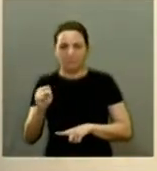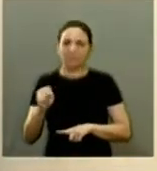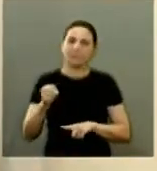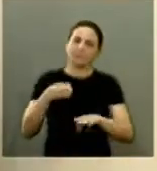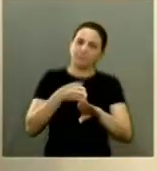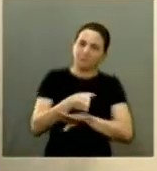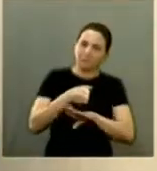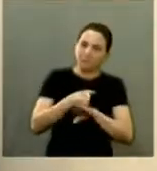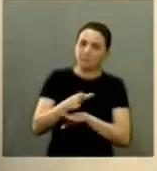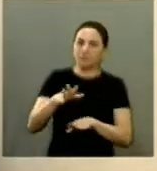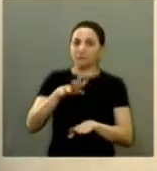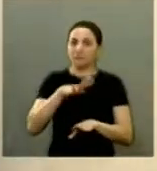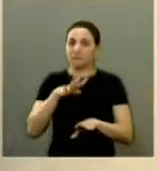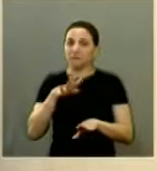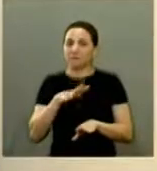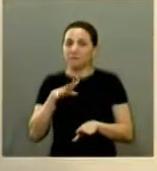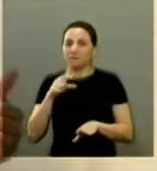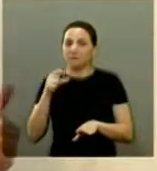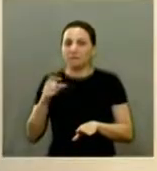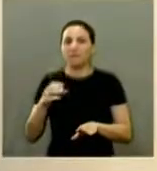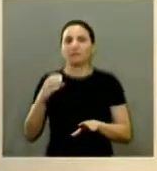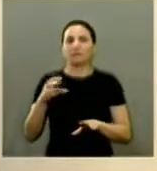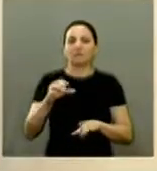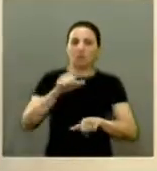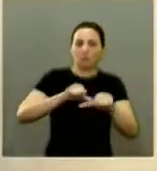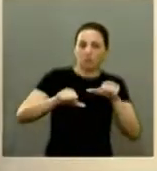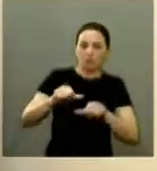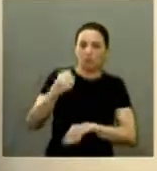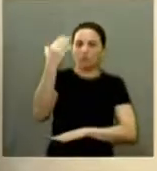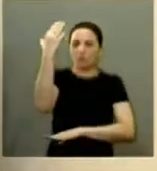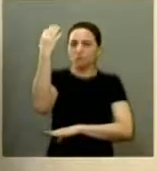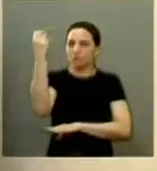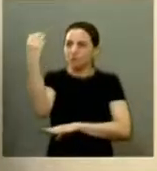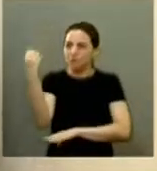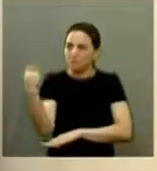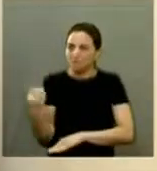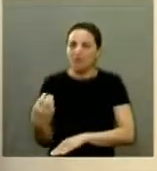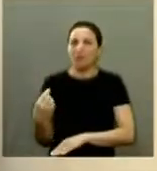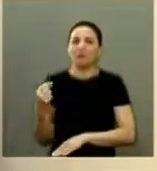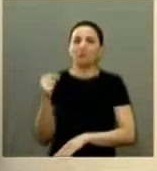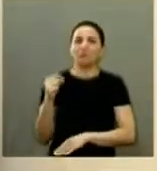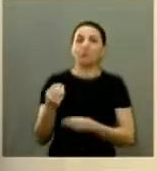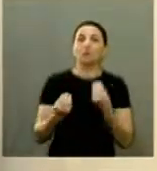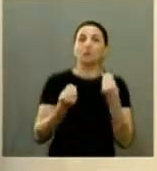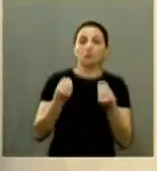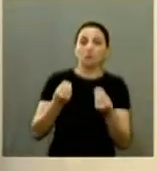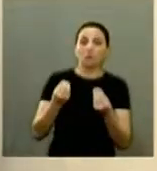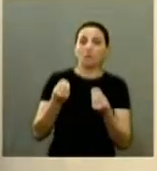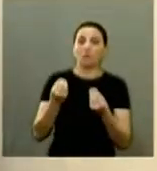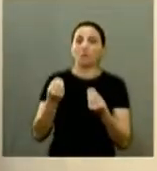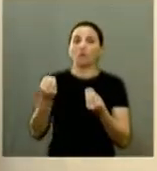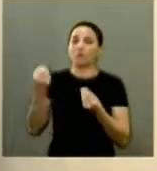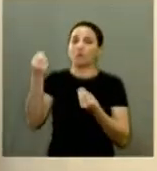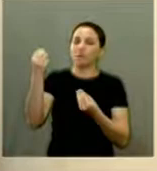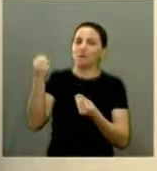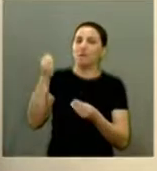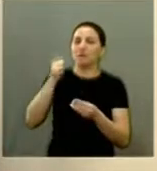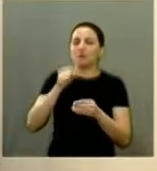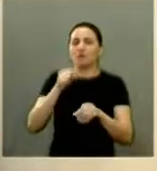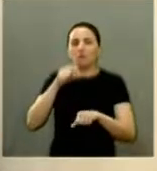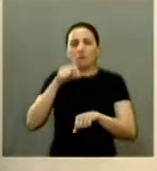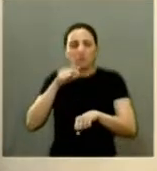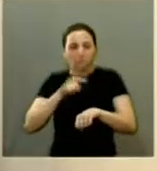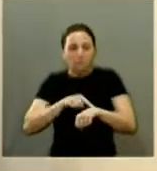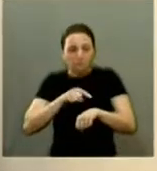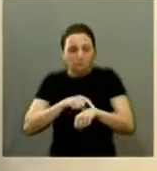sinalização trocando agora aqueles semáforos antigos que a gente não tinha condição de saber quando ia abrir quando ia fechar com